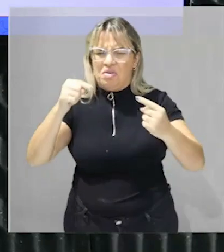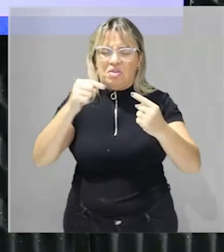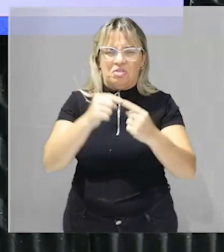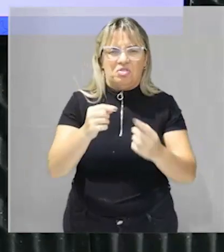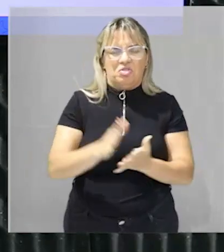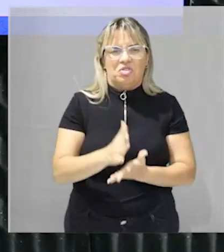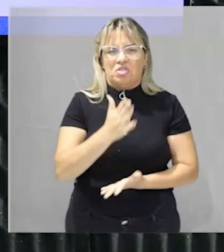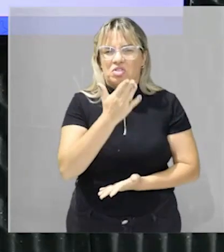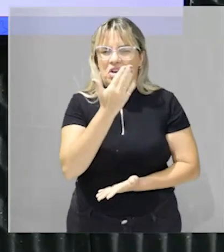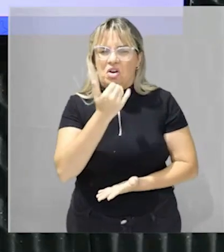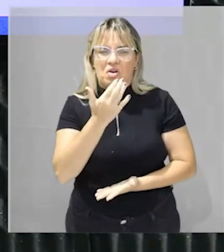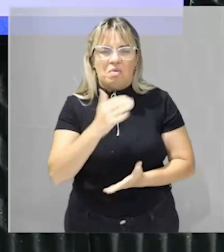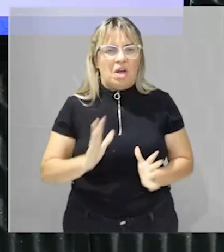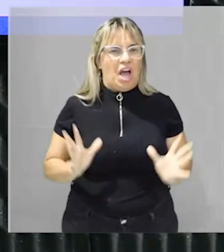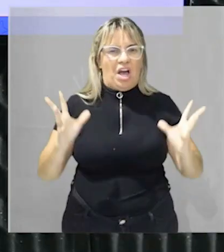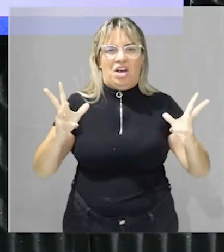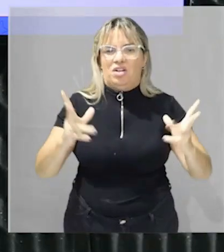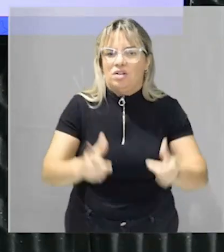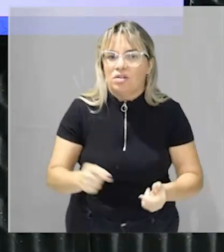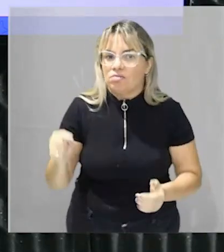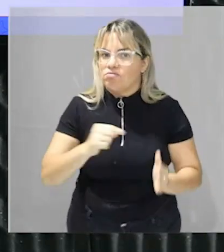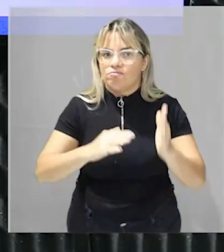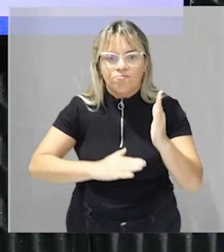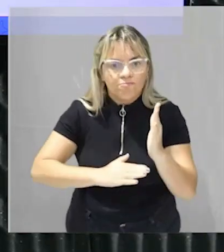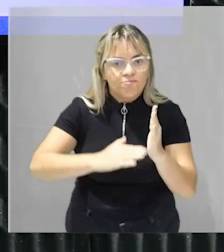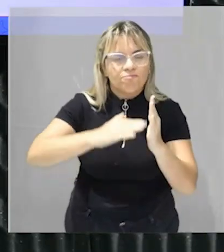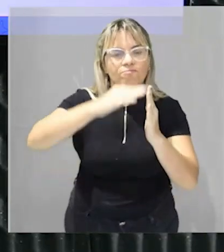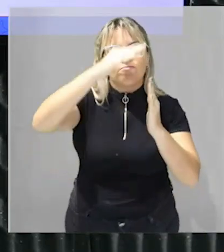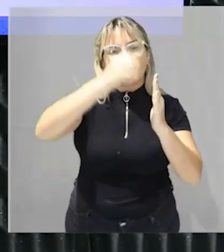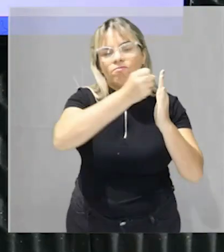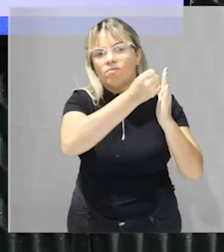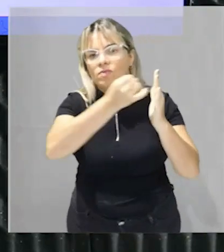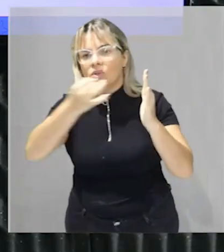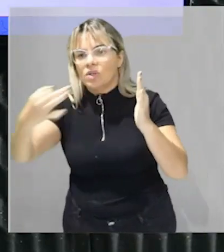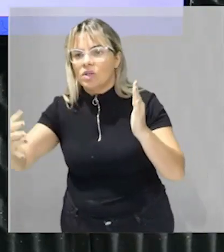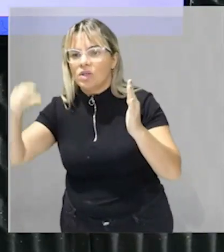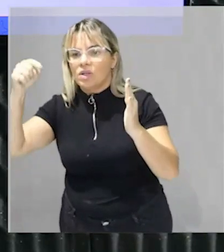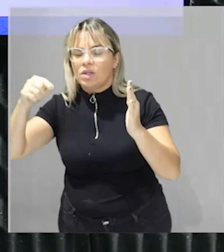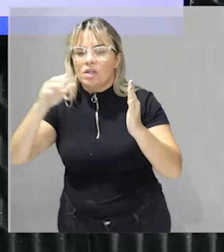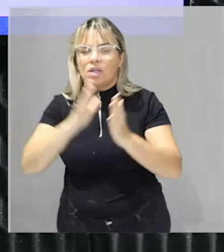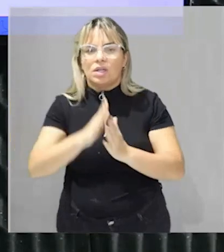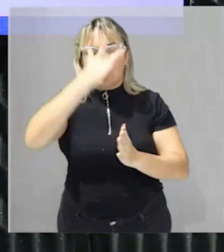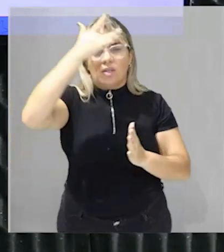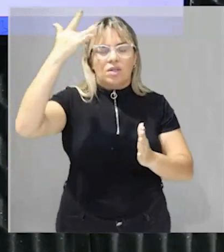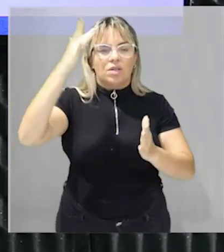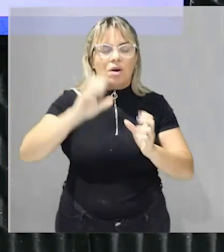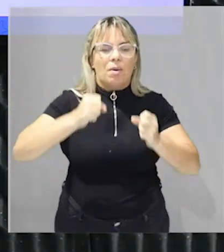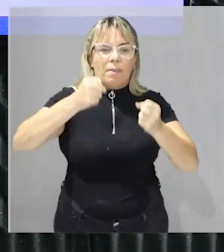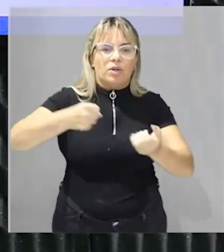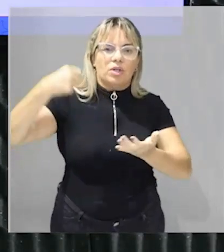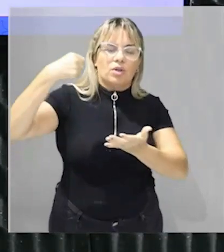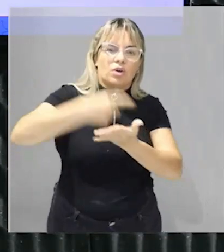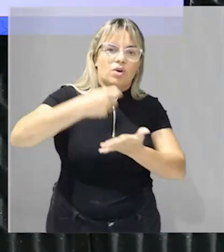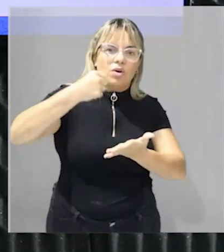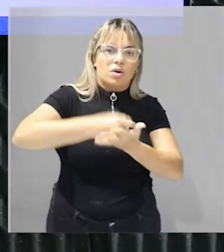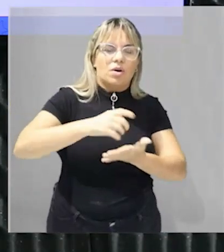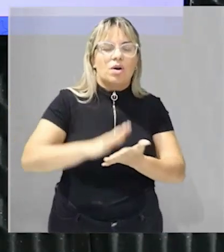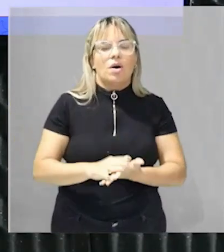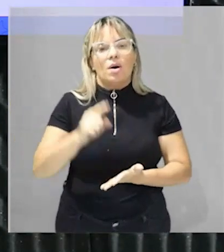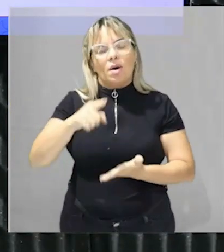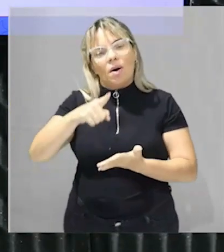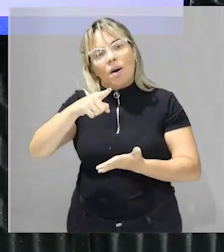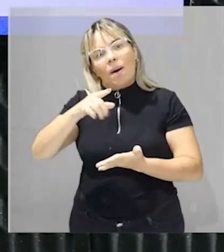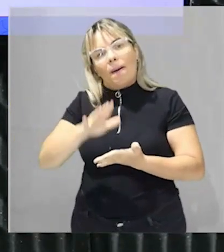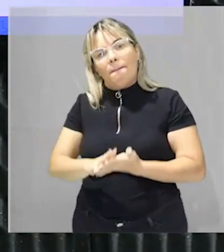vai ser com o intuito de produzir em grande quantidade produtos que são requeridos no mercado principalmente internacional no caso da exportação